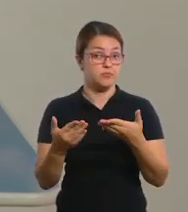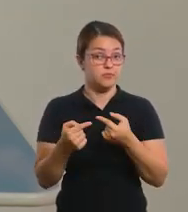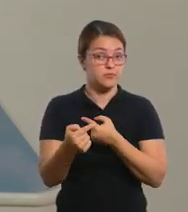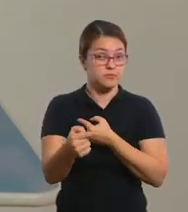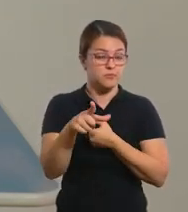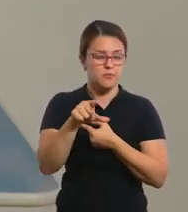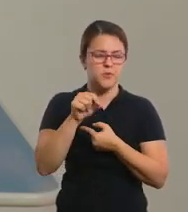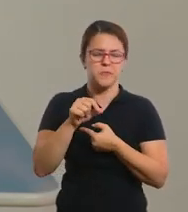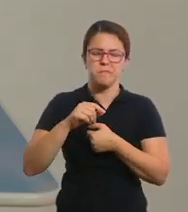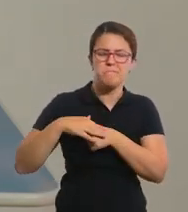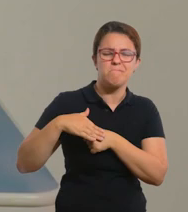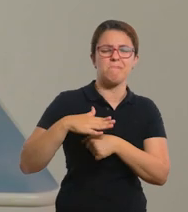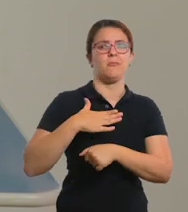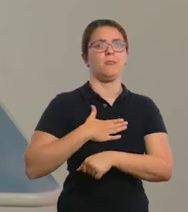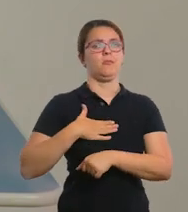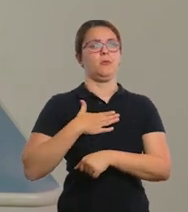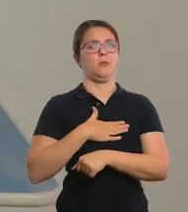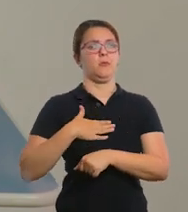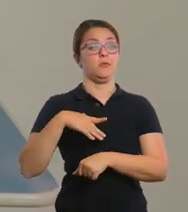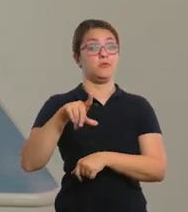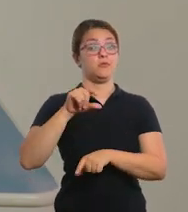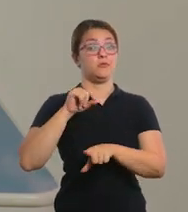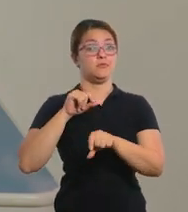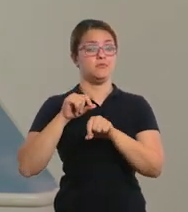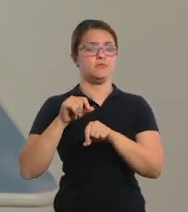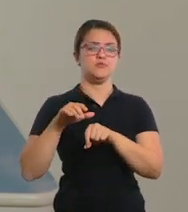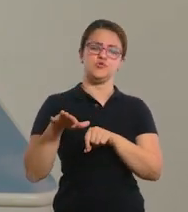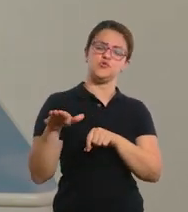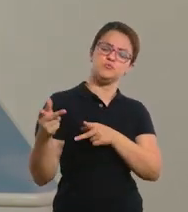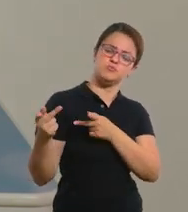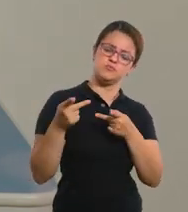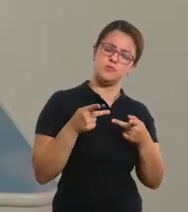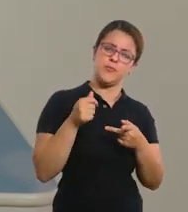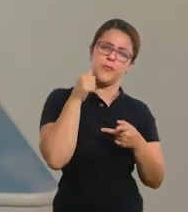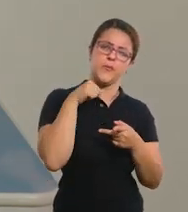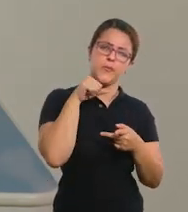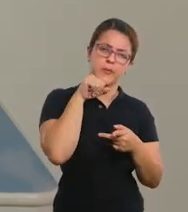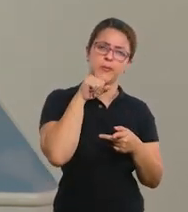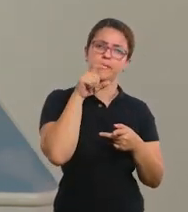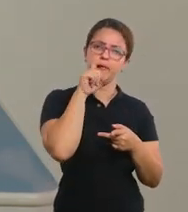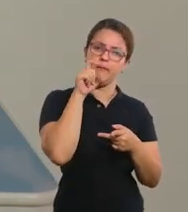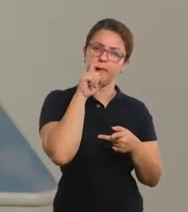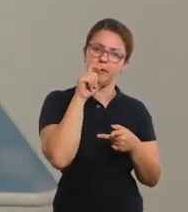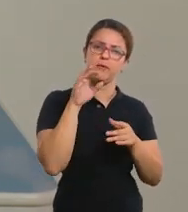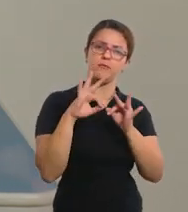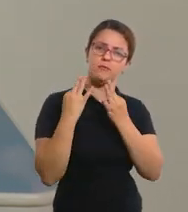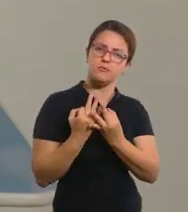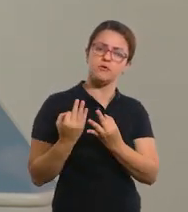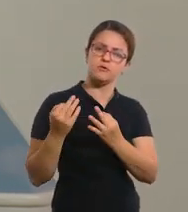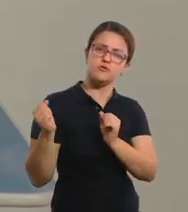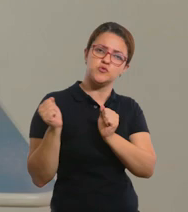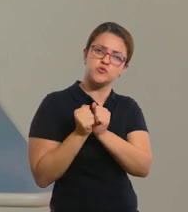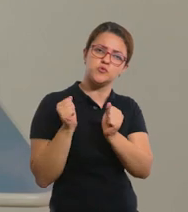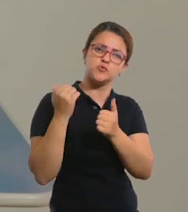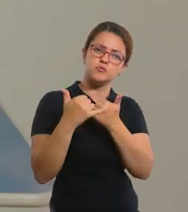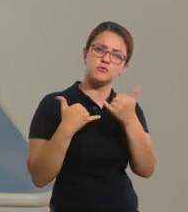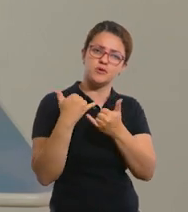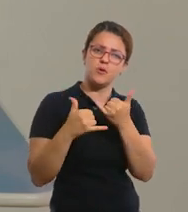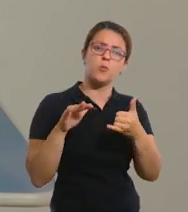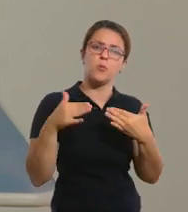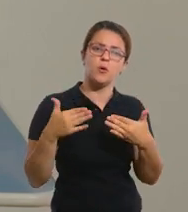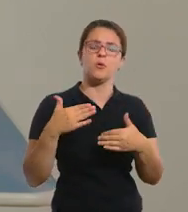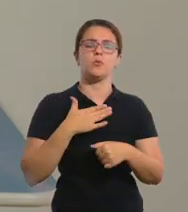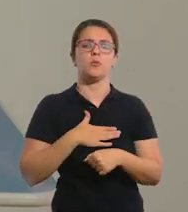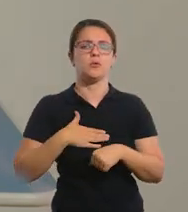esporte que vocês mais gostam. E vão convidar a mamãe ou o papai para jogar com vocês. E eu quero saber qual é o seu